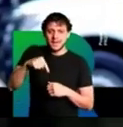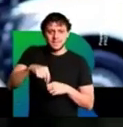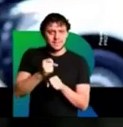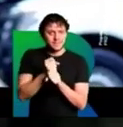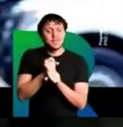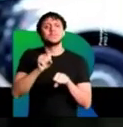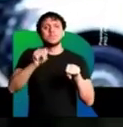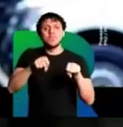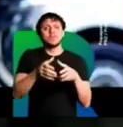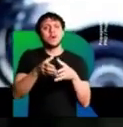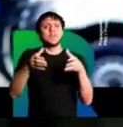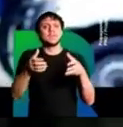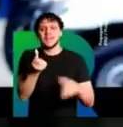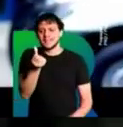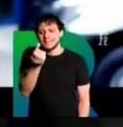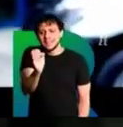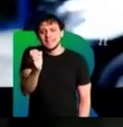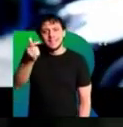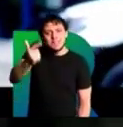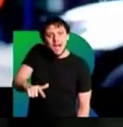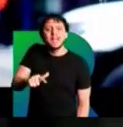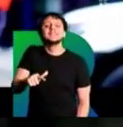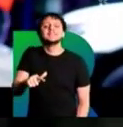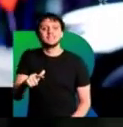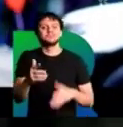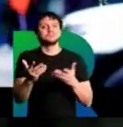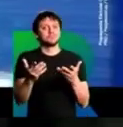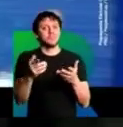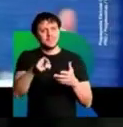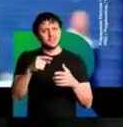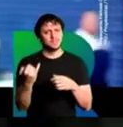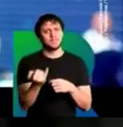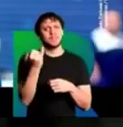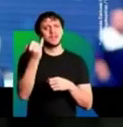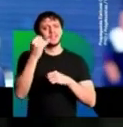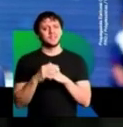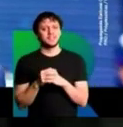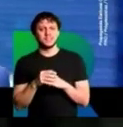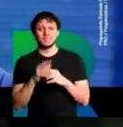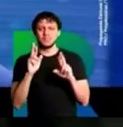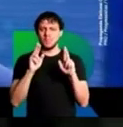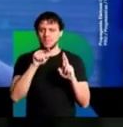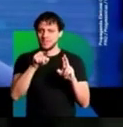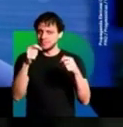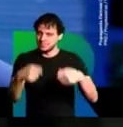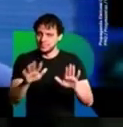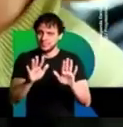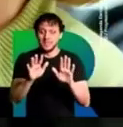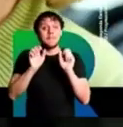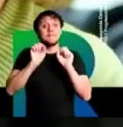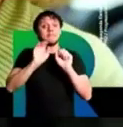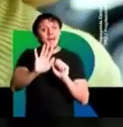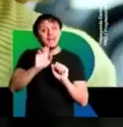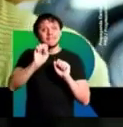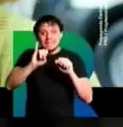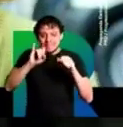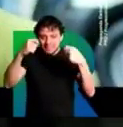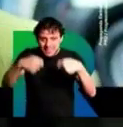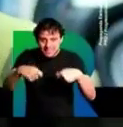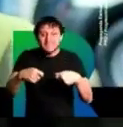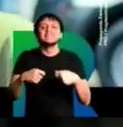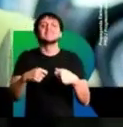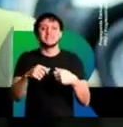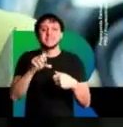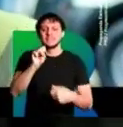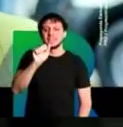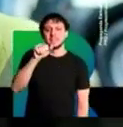avanços importantes. Sabe por quê? Eu espero que você não precise. Mas se precisar, o SAMU vai estar lá para atender. O serviço